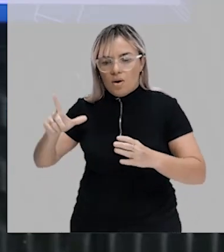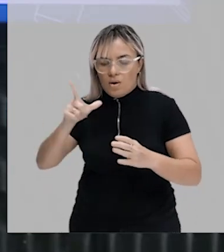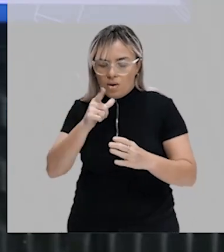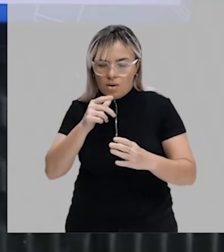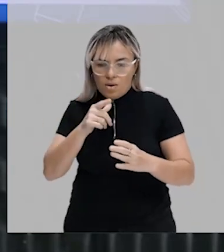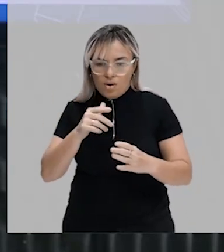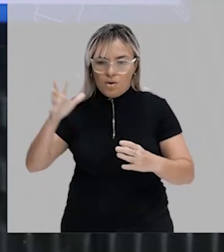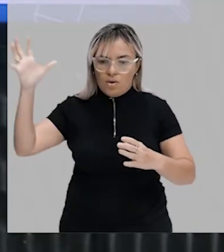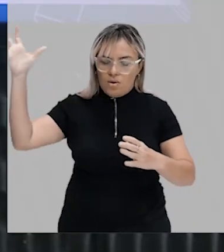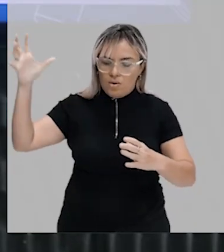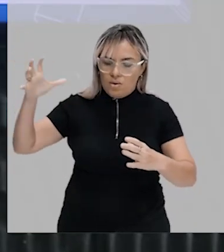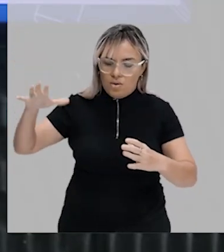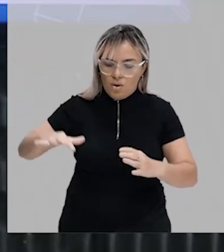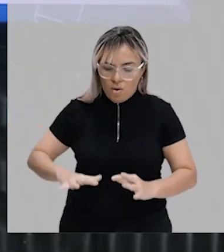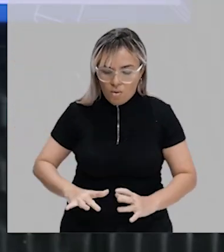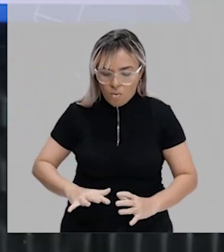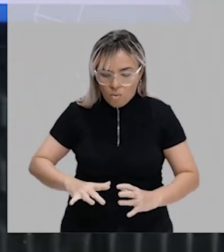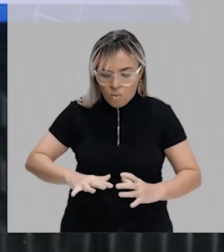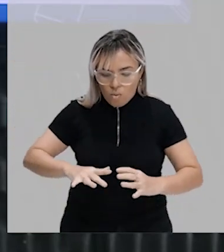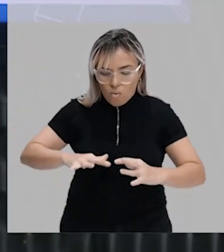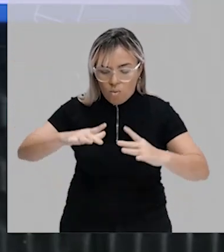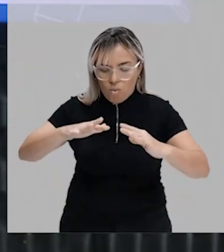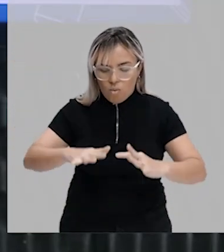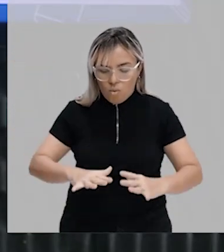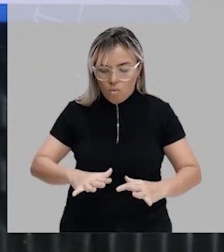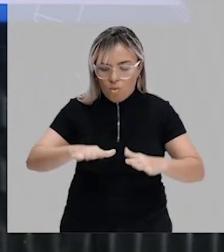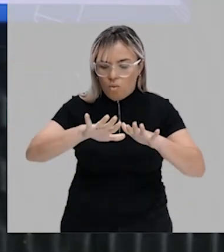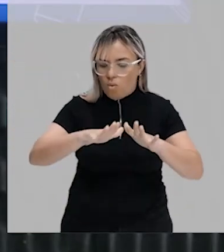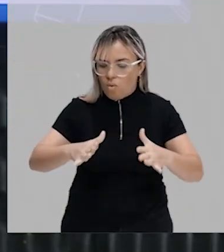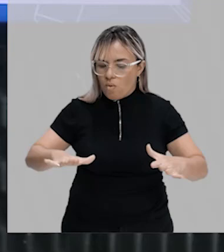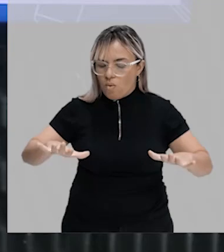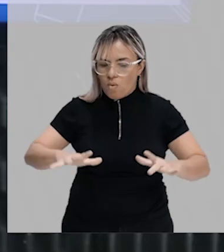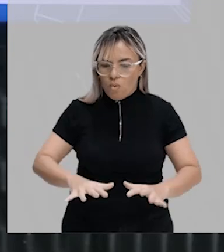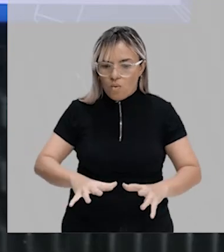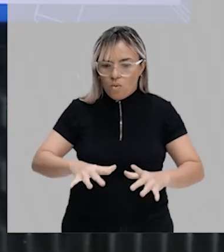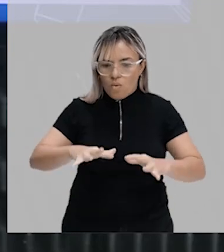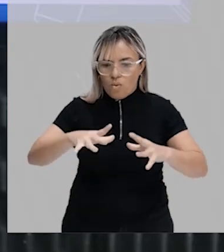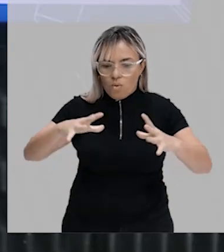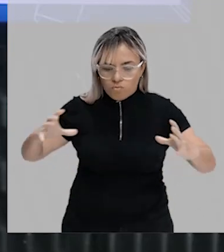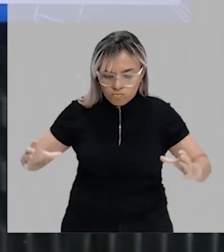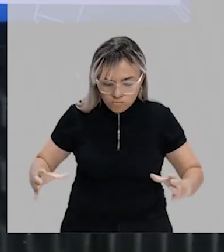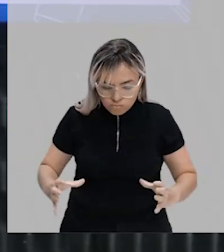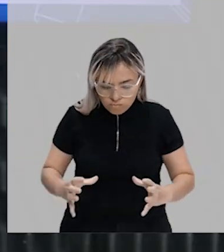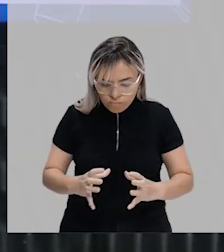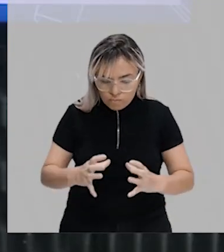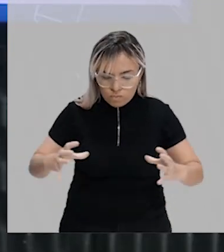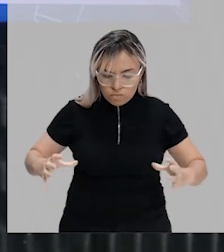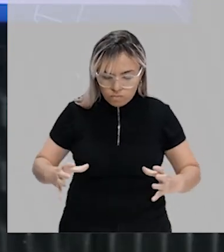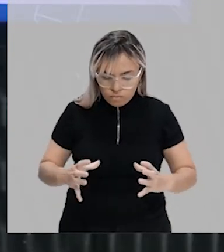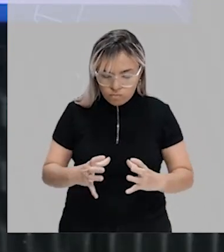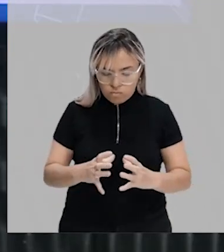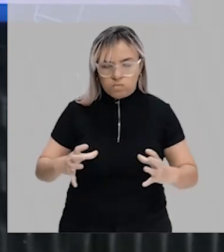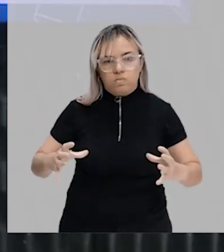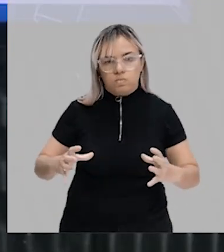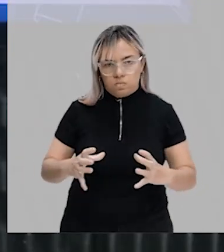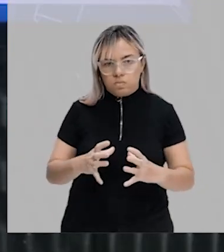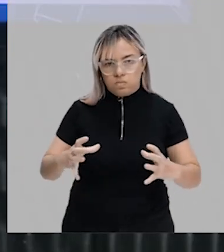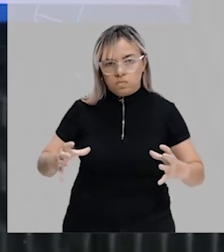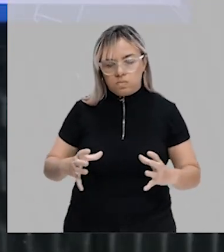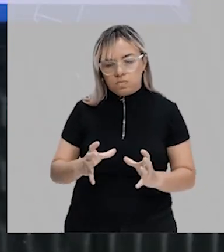caía, ela logo evaporava e aquele mar ficava bastante concentrado. E quando ocorria